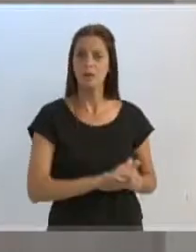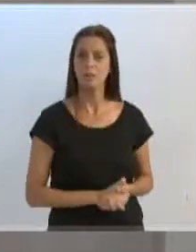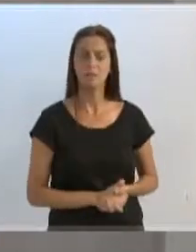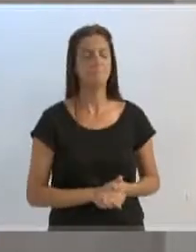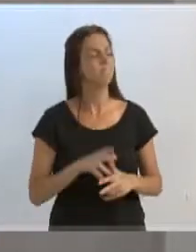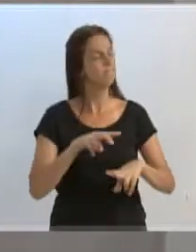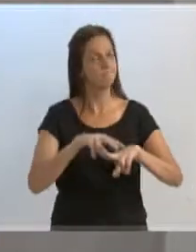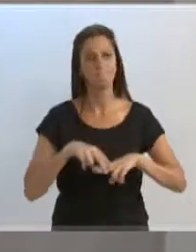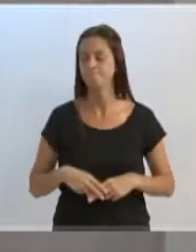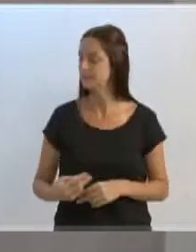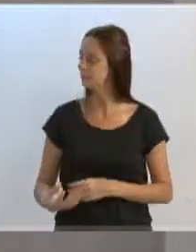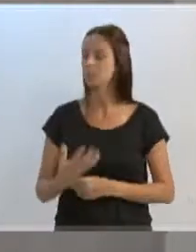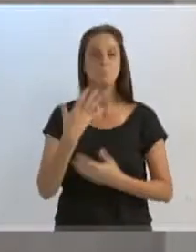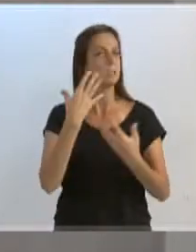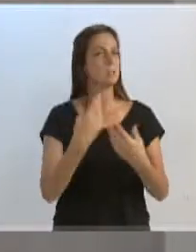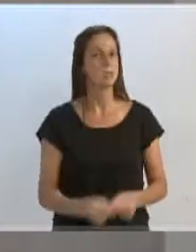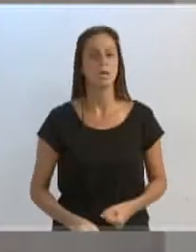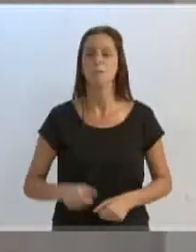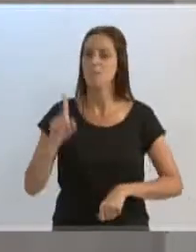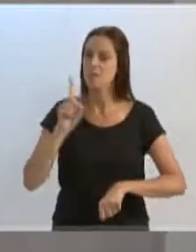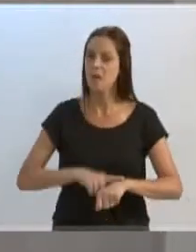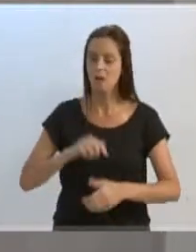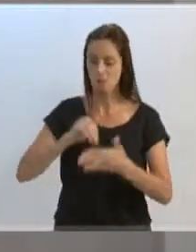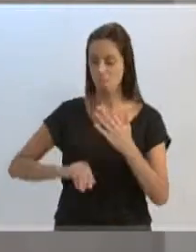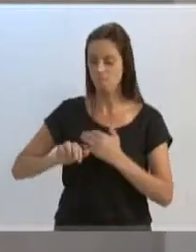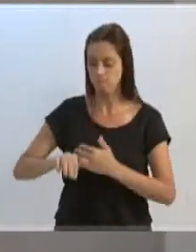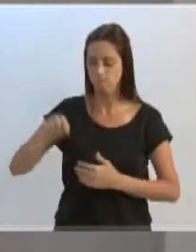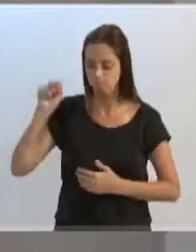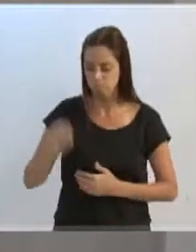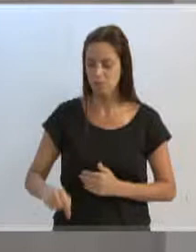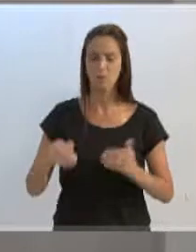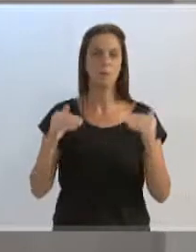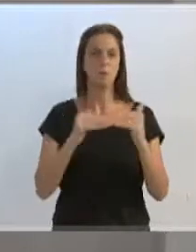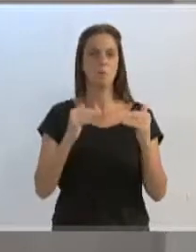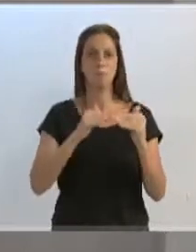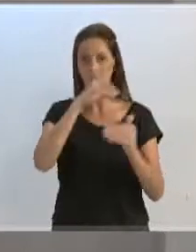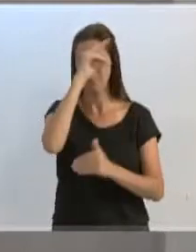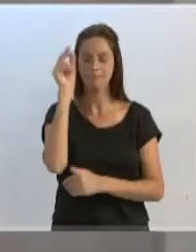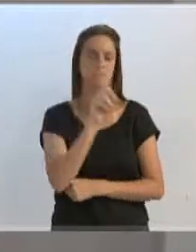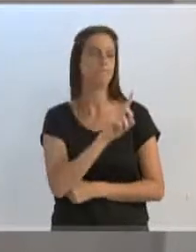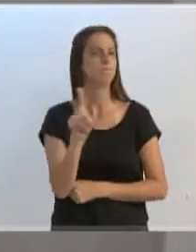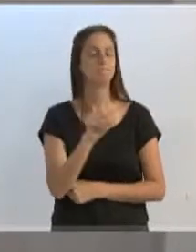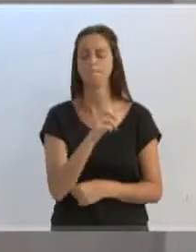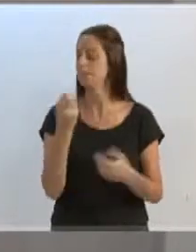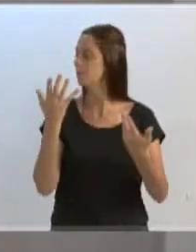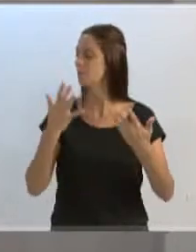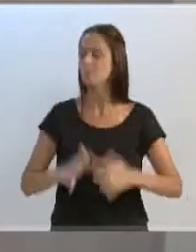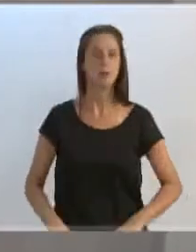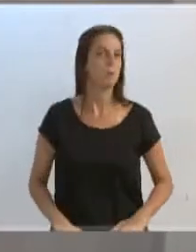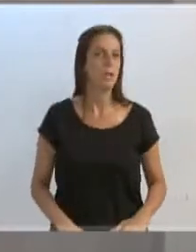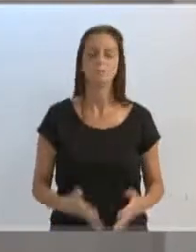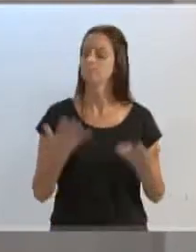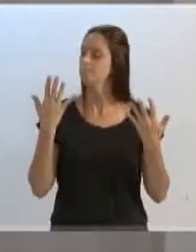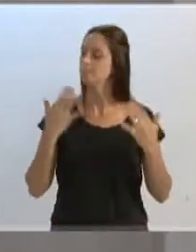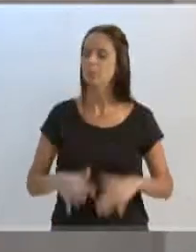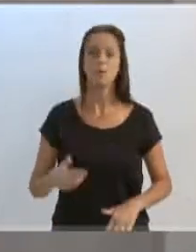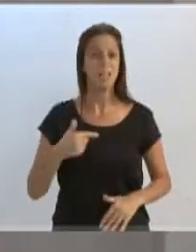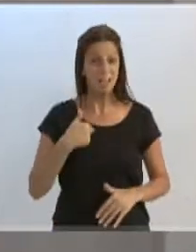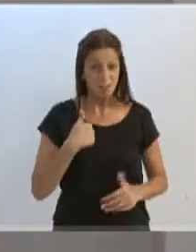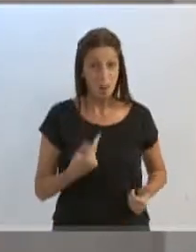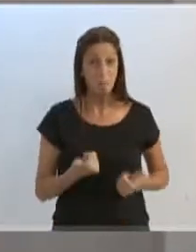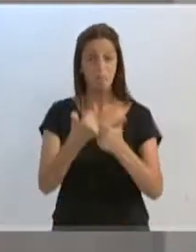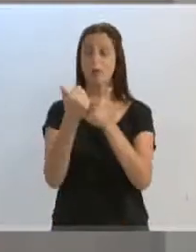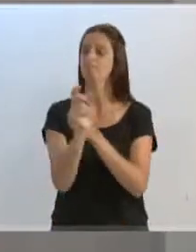desse fato, vir aqui apertar o dedo, aqui votando favorável ao projeto de extinção, obviamente não quero ter as minhas digitais nesse